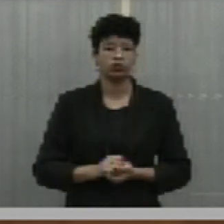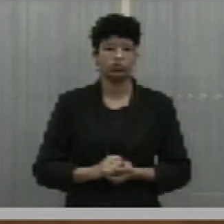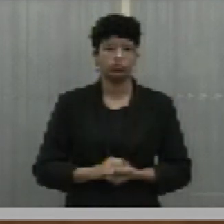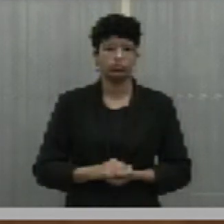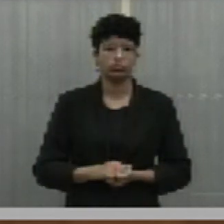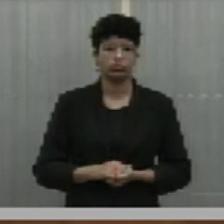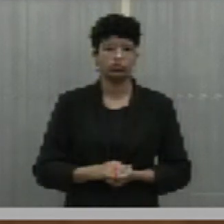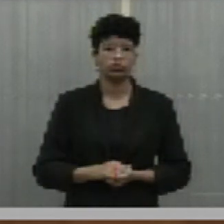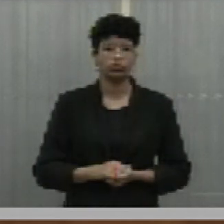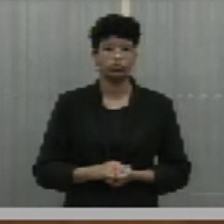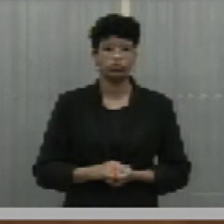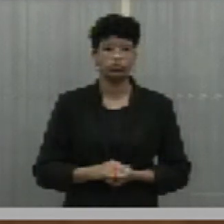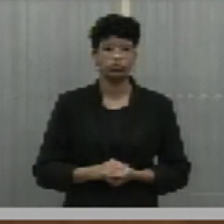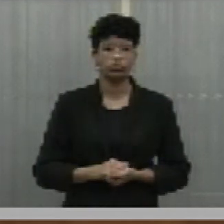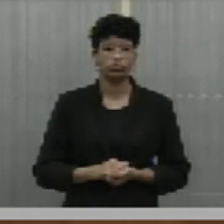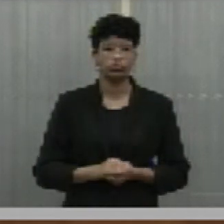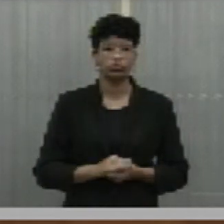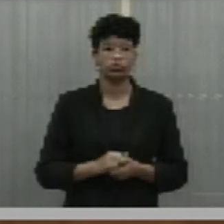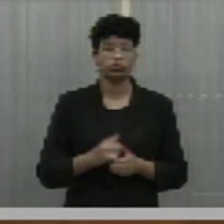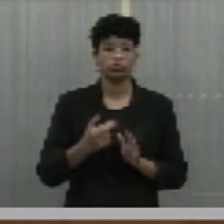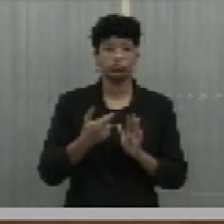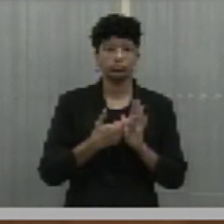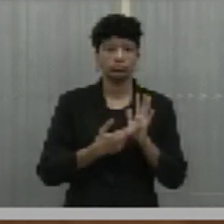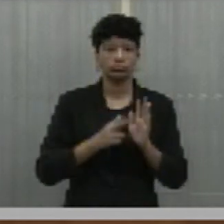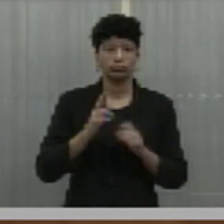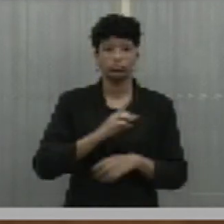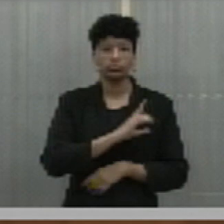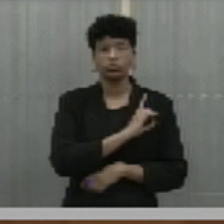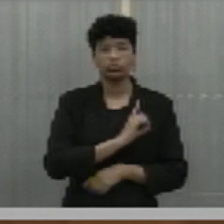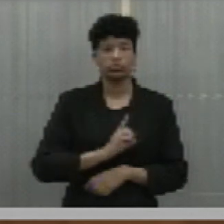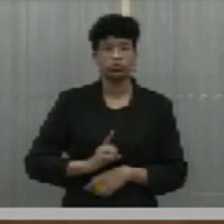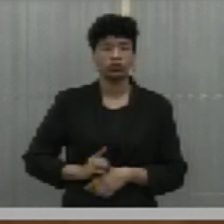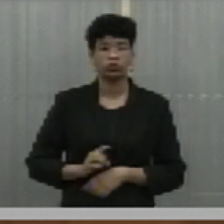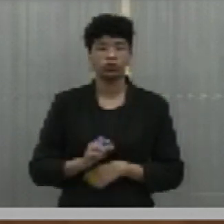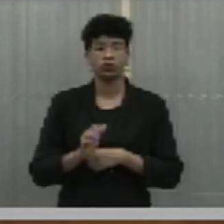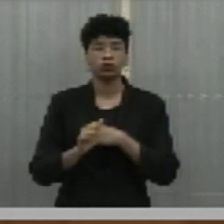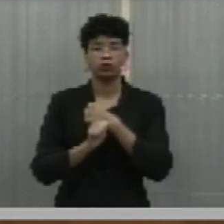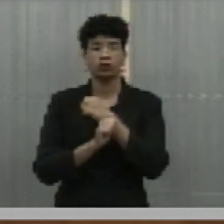Relação dos senhores deputados. Aldo Gil.